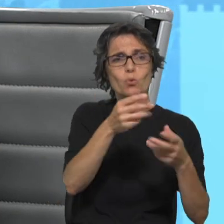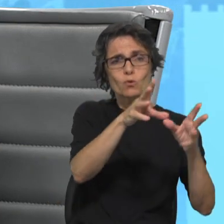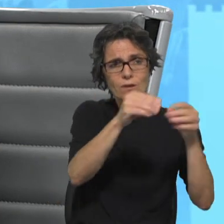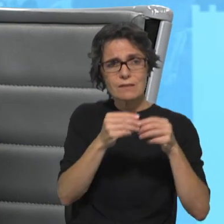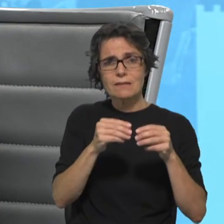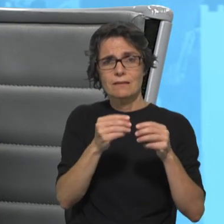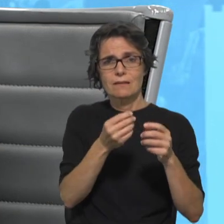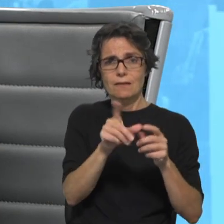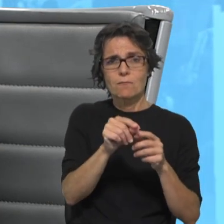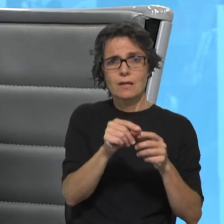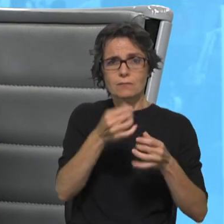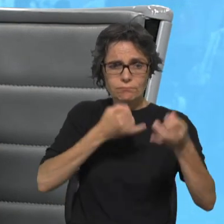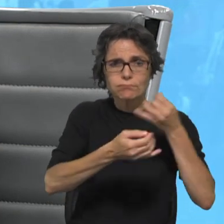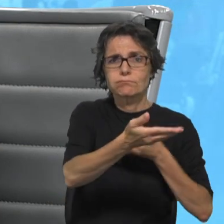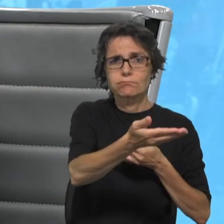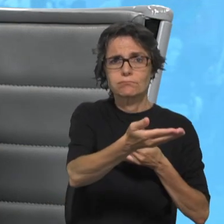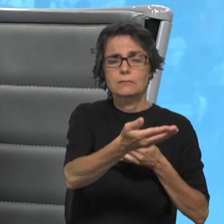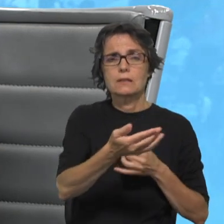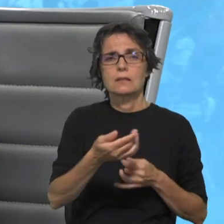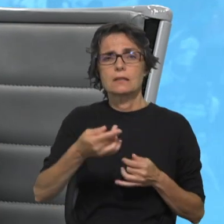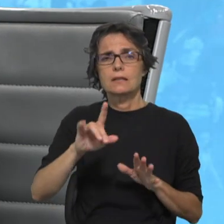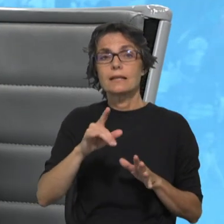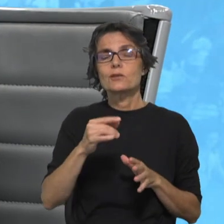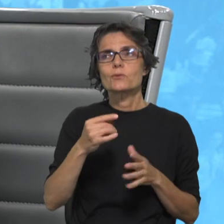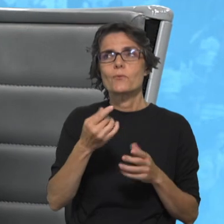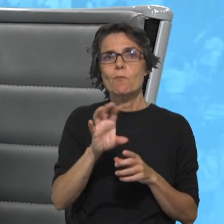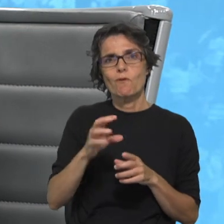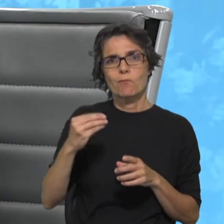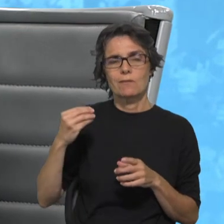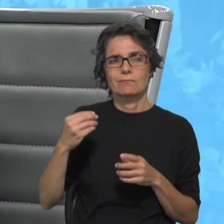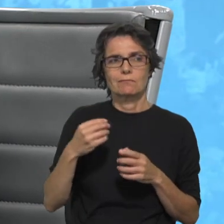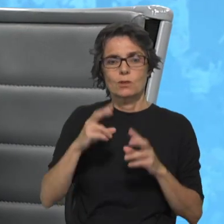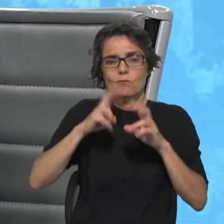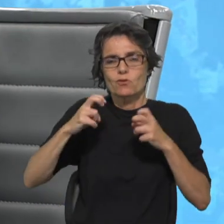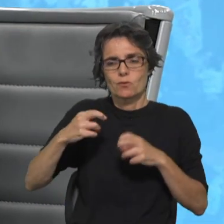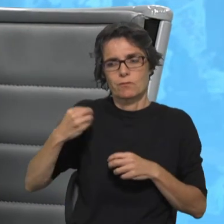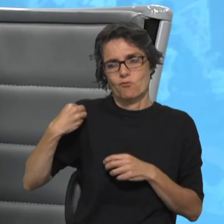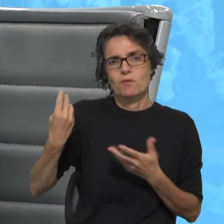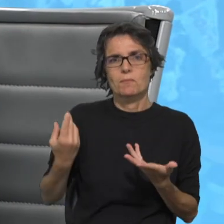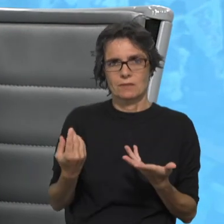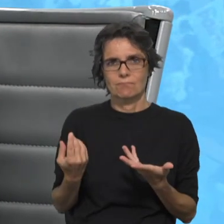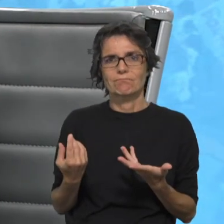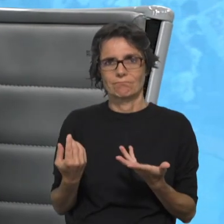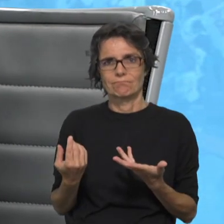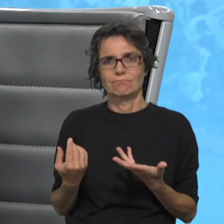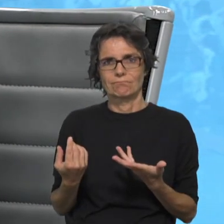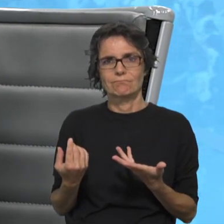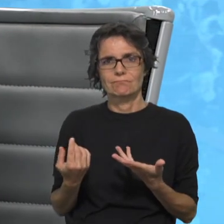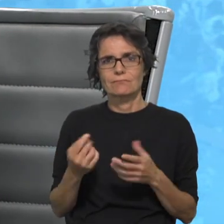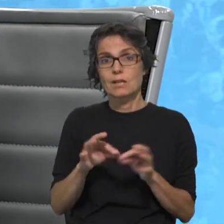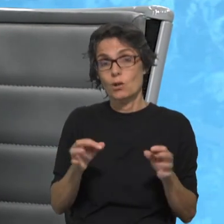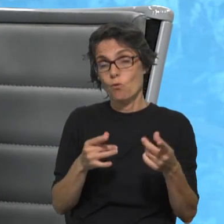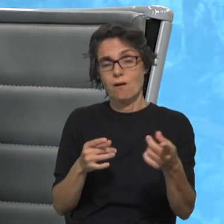Aqueles que descobrem a vocação, este chamamento forte, talvez sintam com um pau.